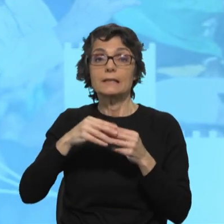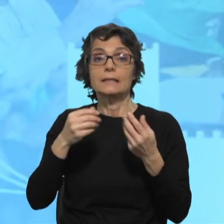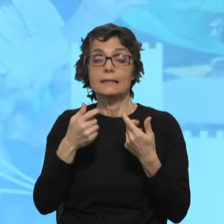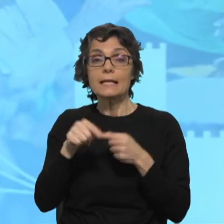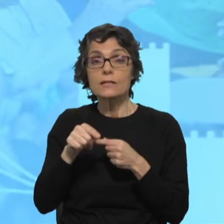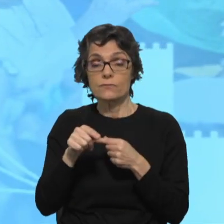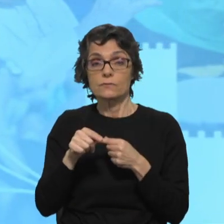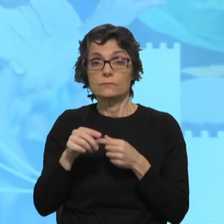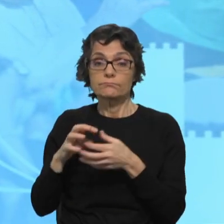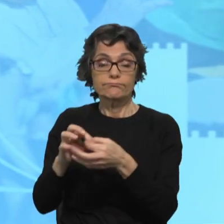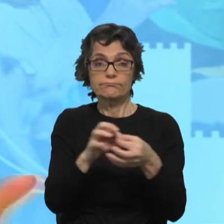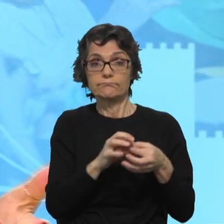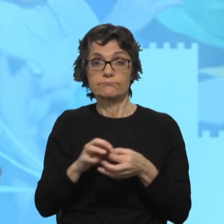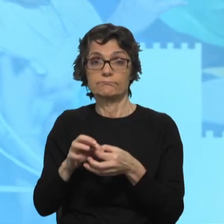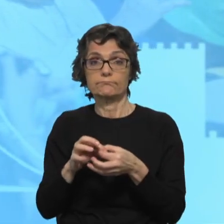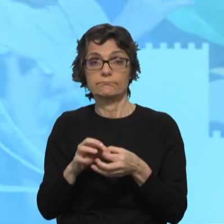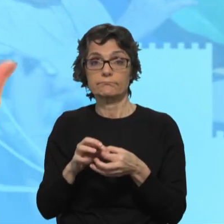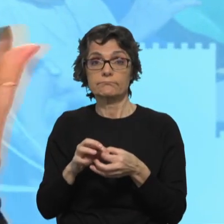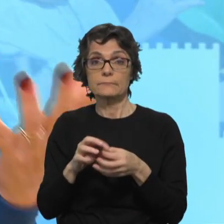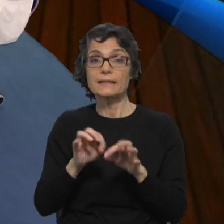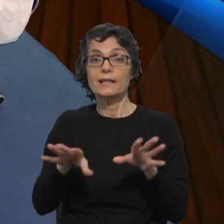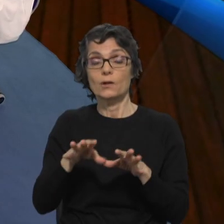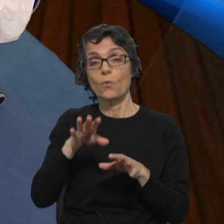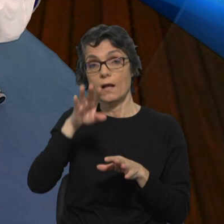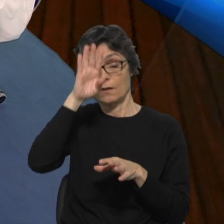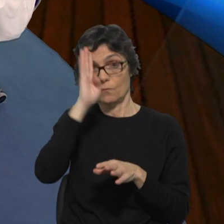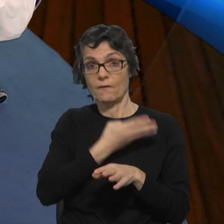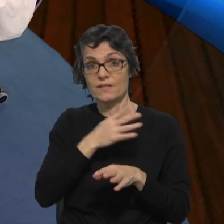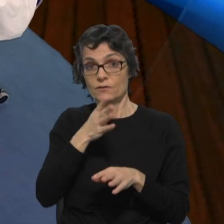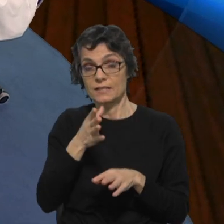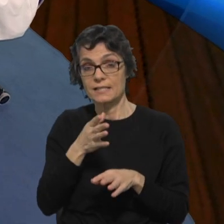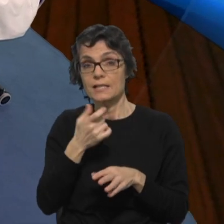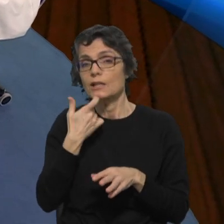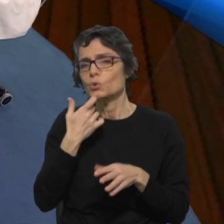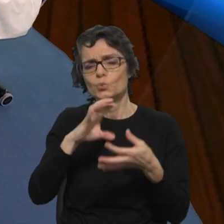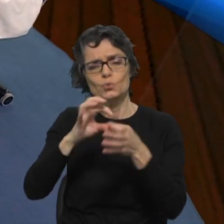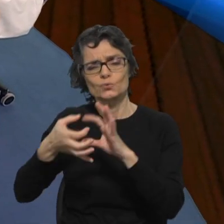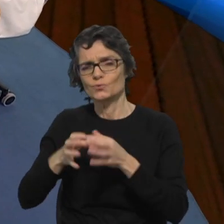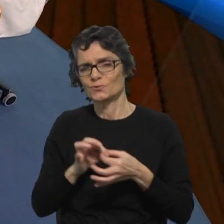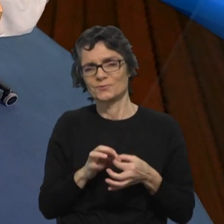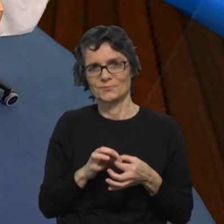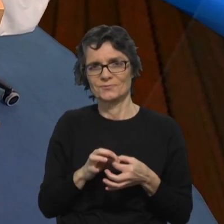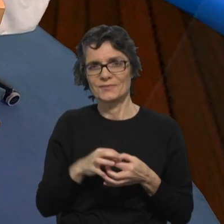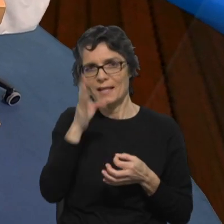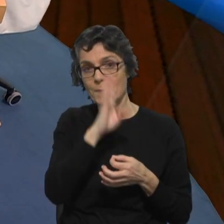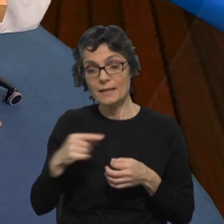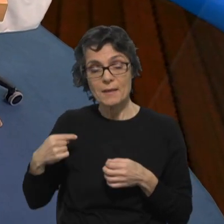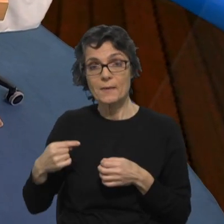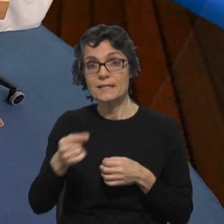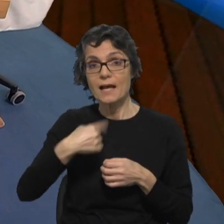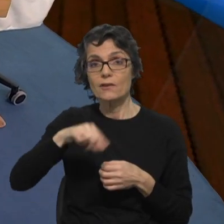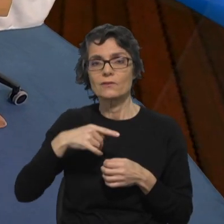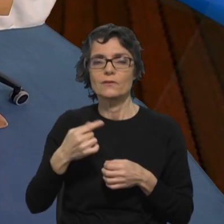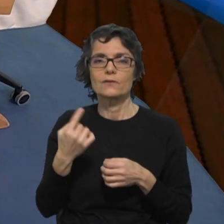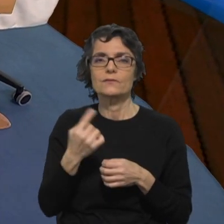a uma palavra do Papa Francisco, tudo está interligado, verdadeiramente, na prática, temos de ser exigentes,